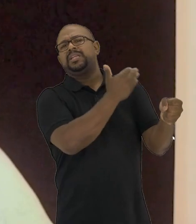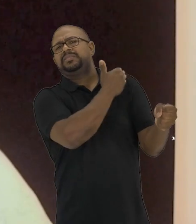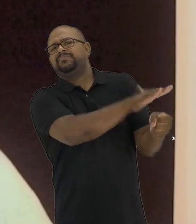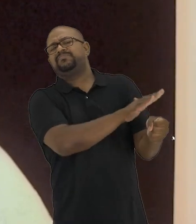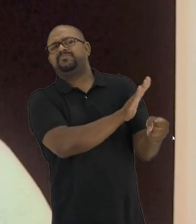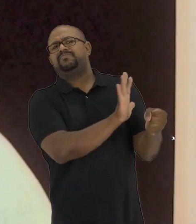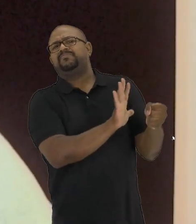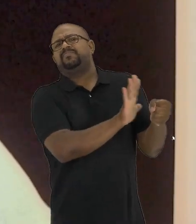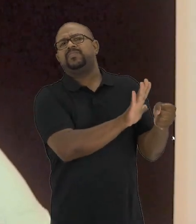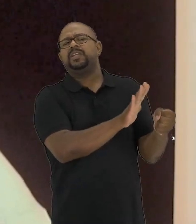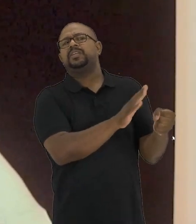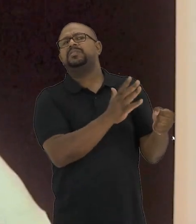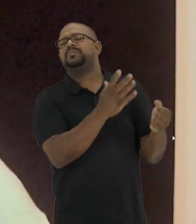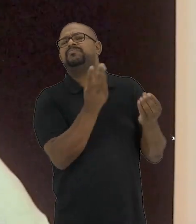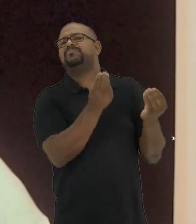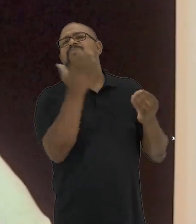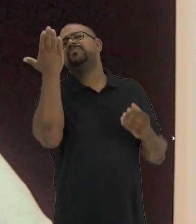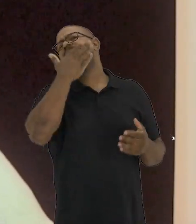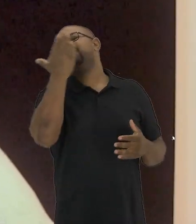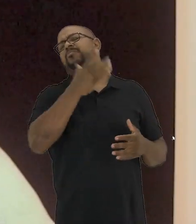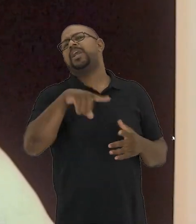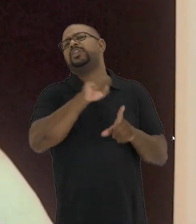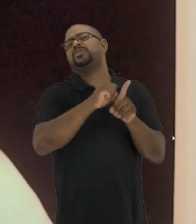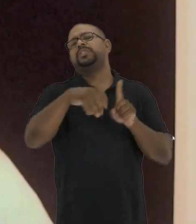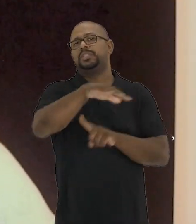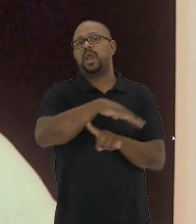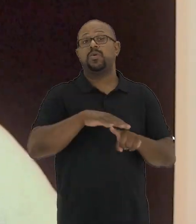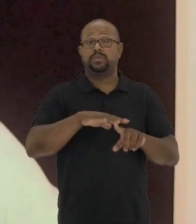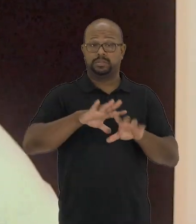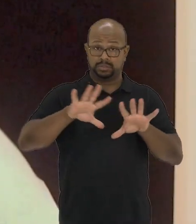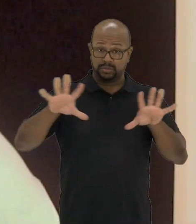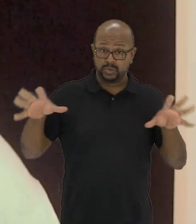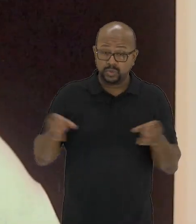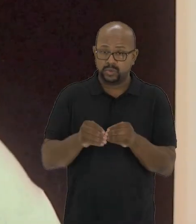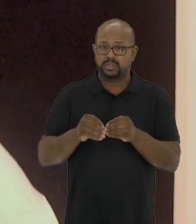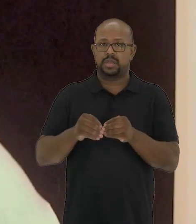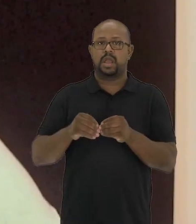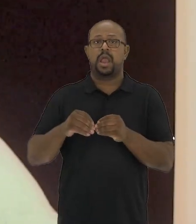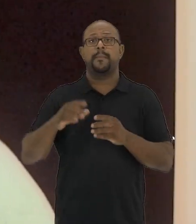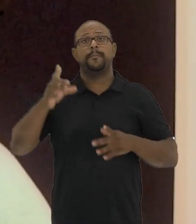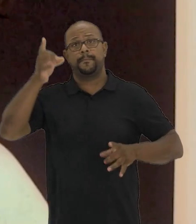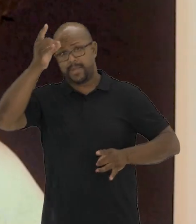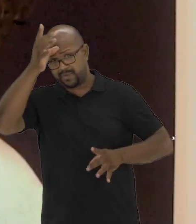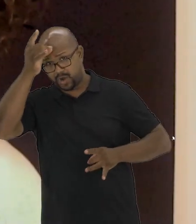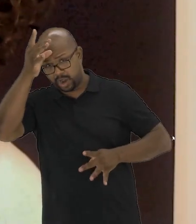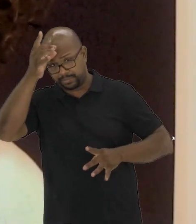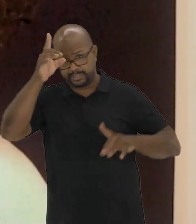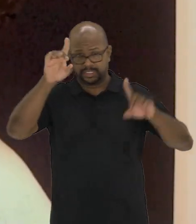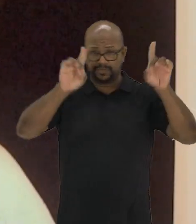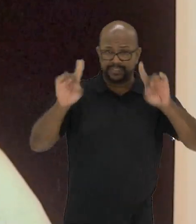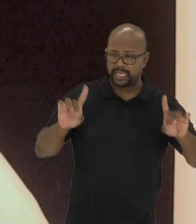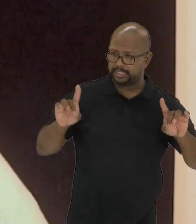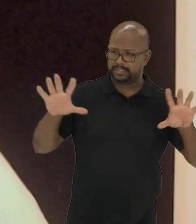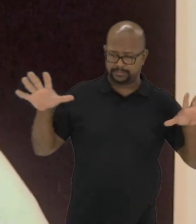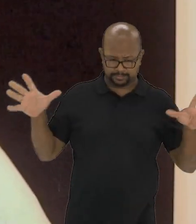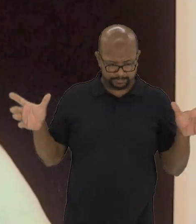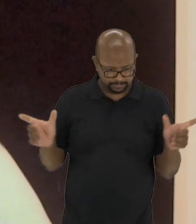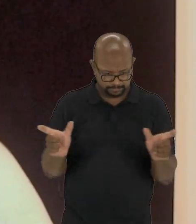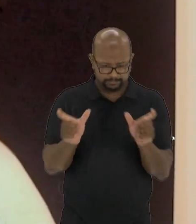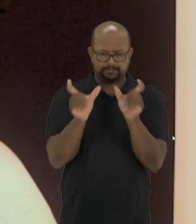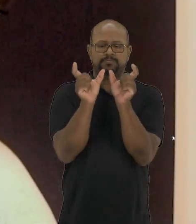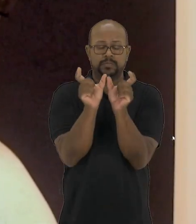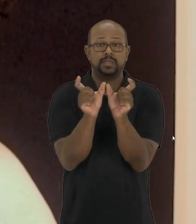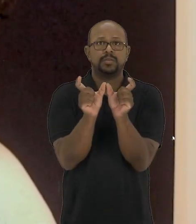de exclusão e de invisibilidade social. Quando juntamos os conceitos de performance e deficiência,